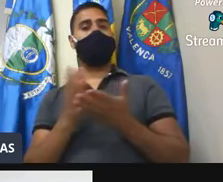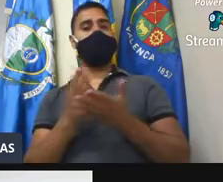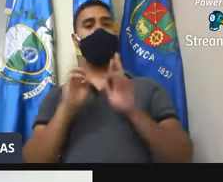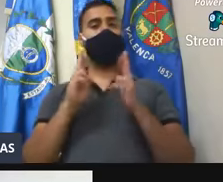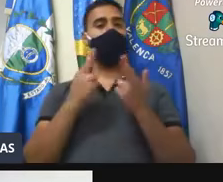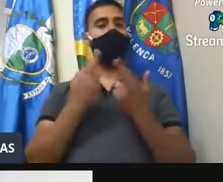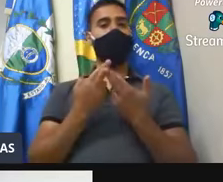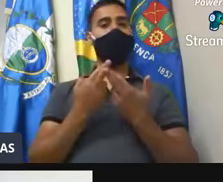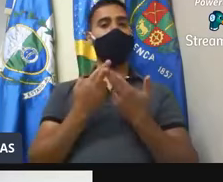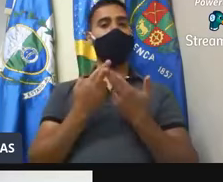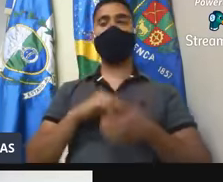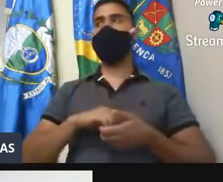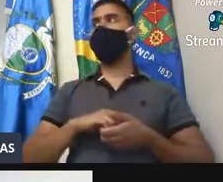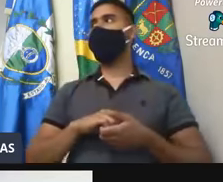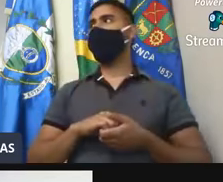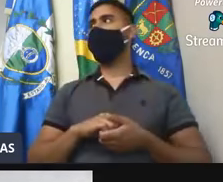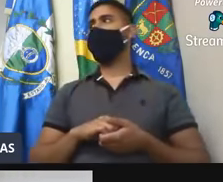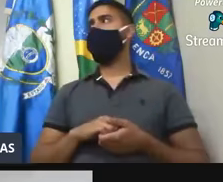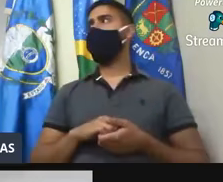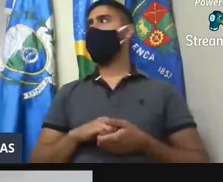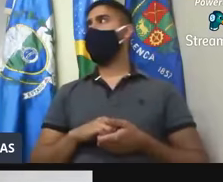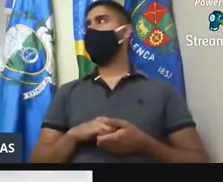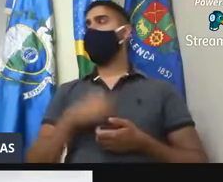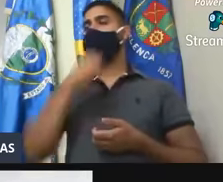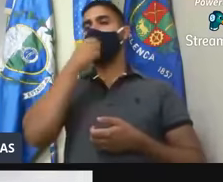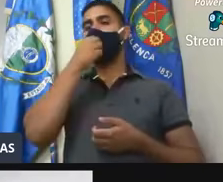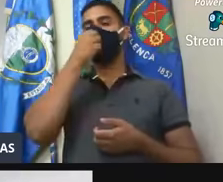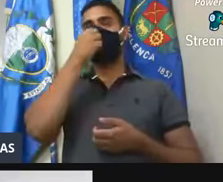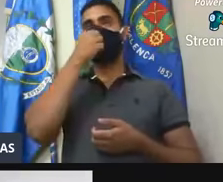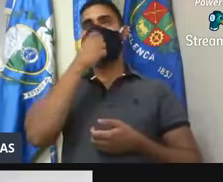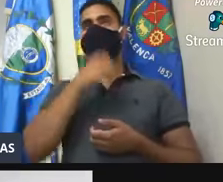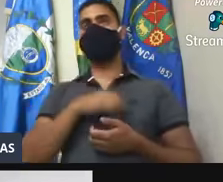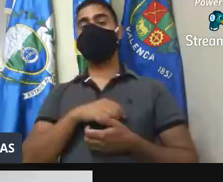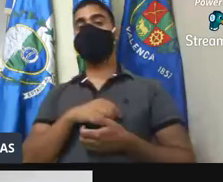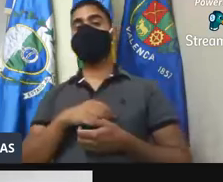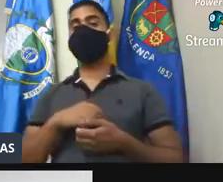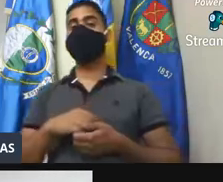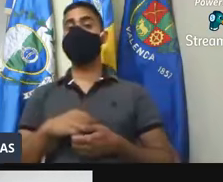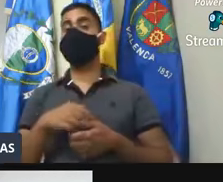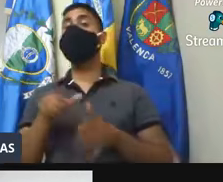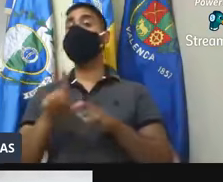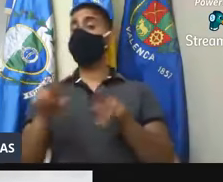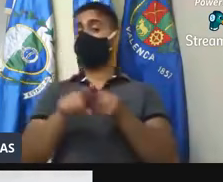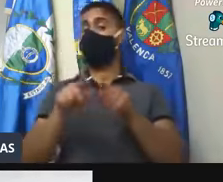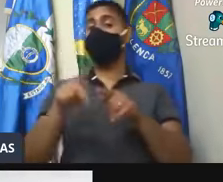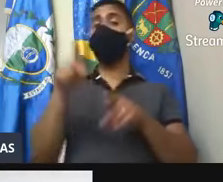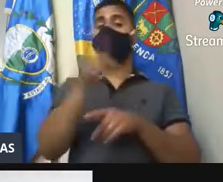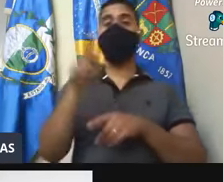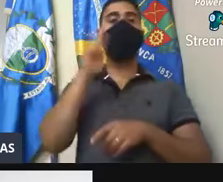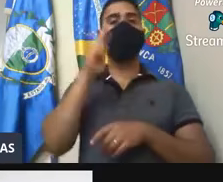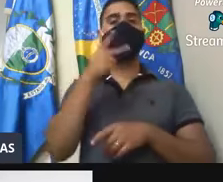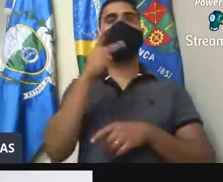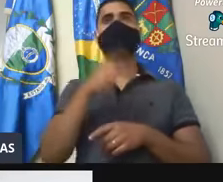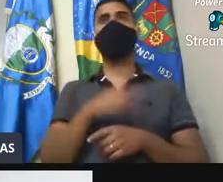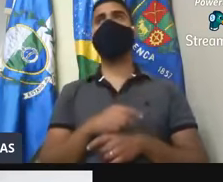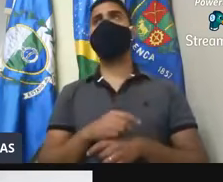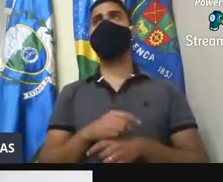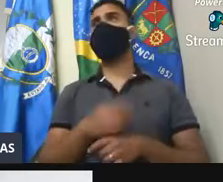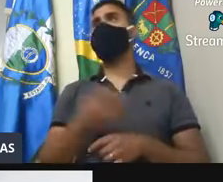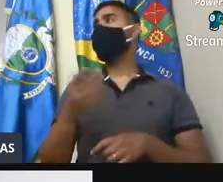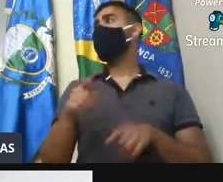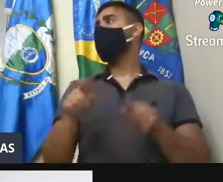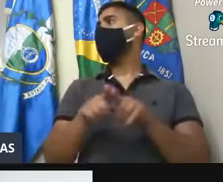a sessão, logicamente dando a fala ao vereador professor Rafael e os vereadores que queiram